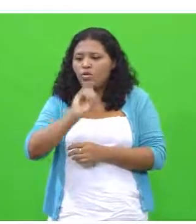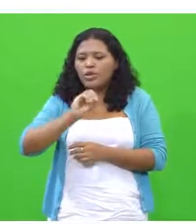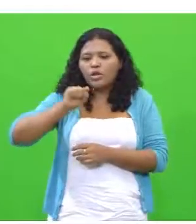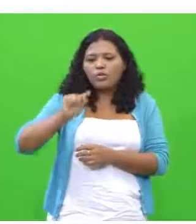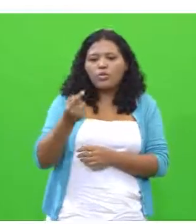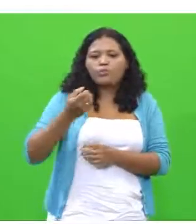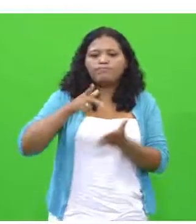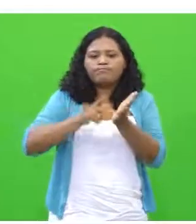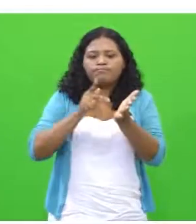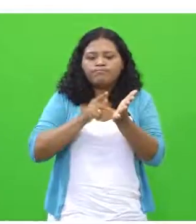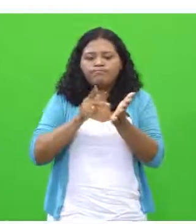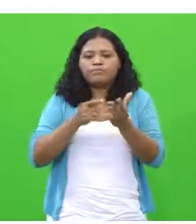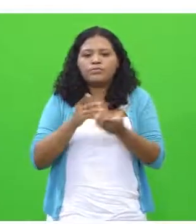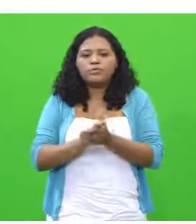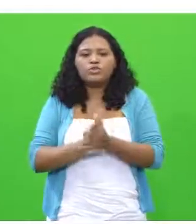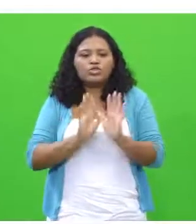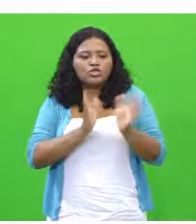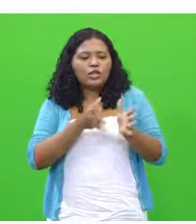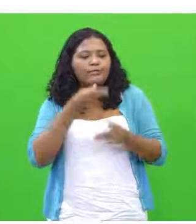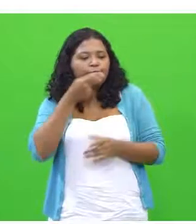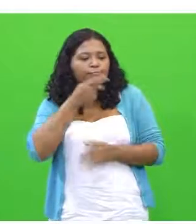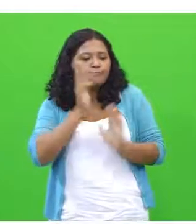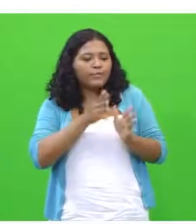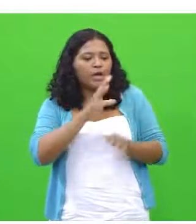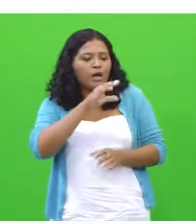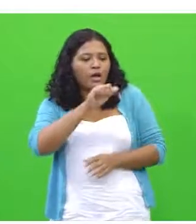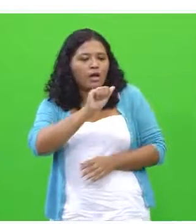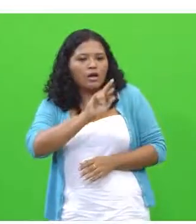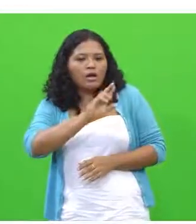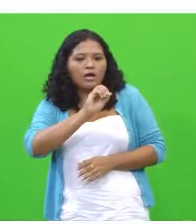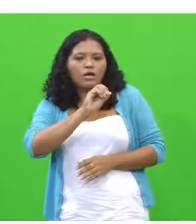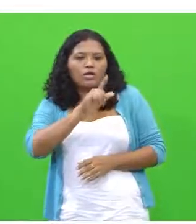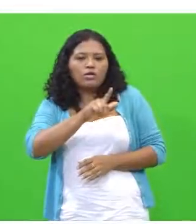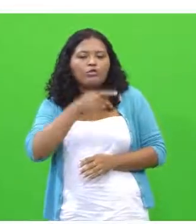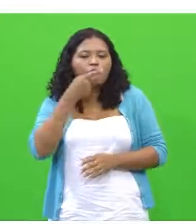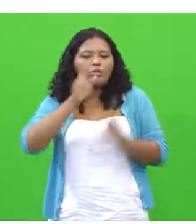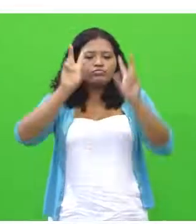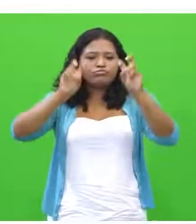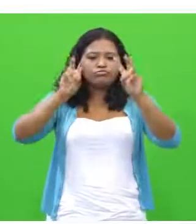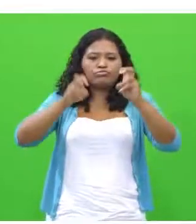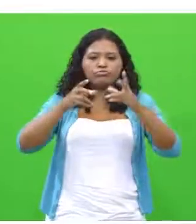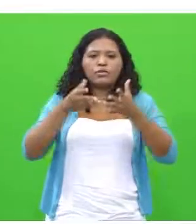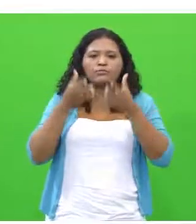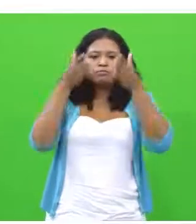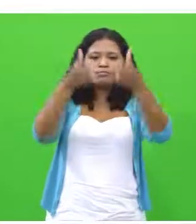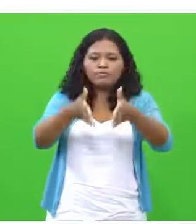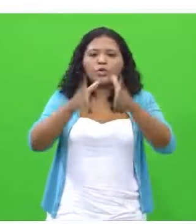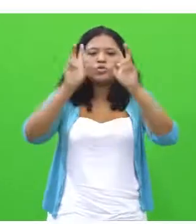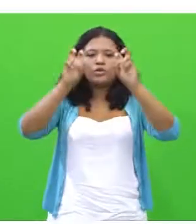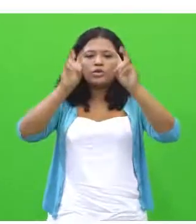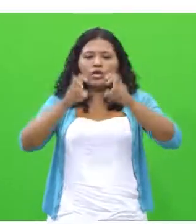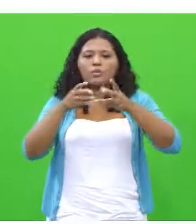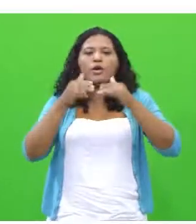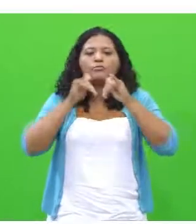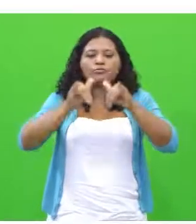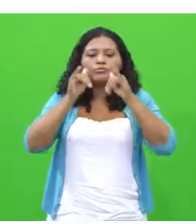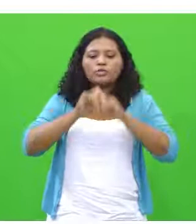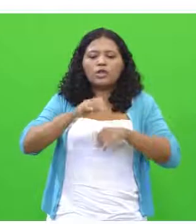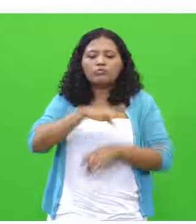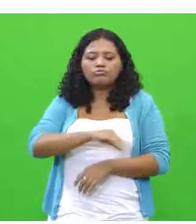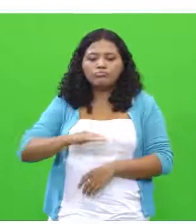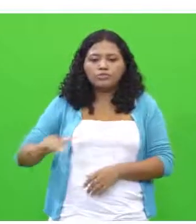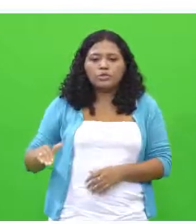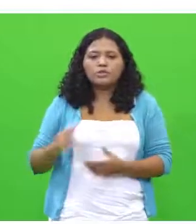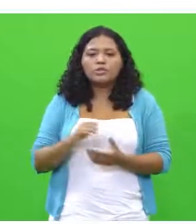A partir do que Carol Pá coloca com relação à questão do tema, publicidade infantil em questão no